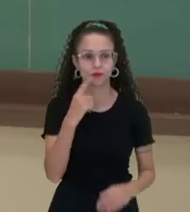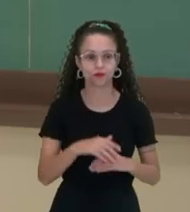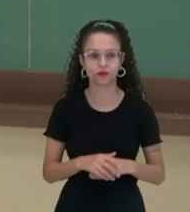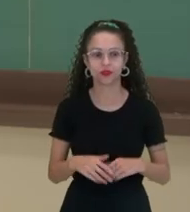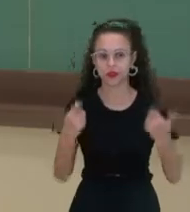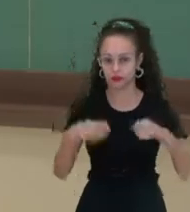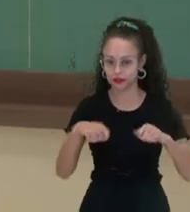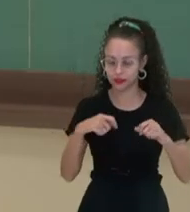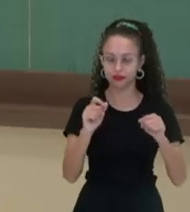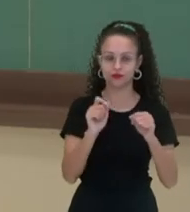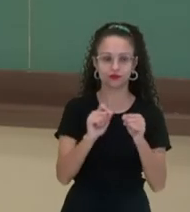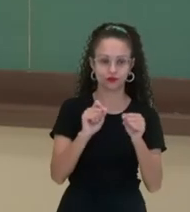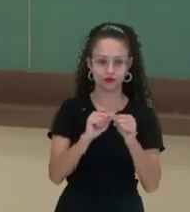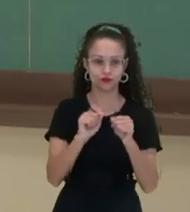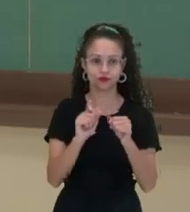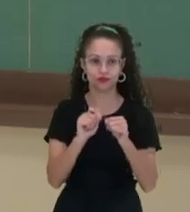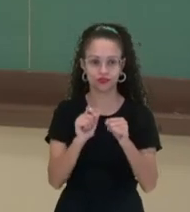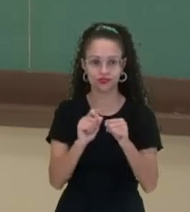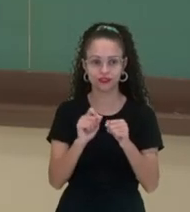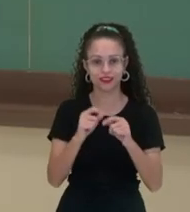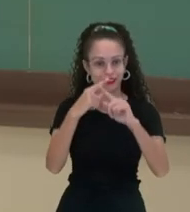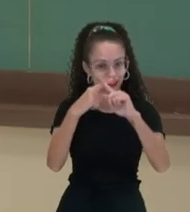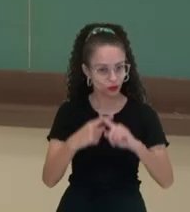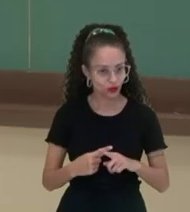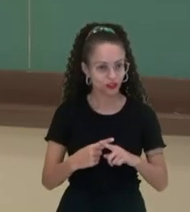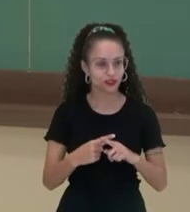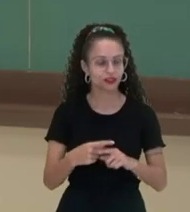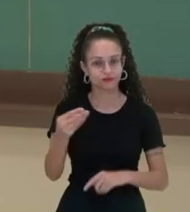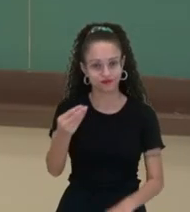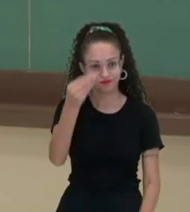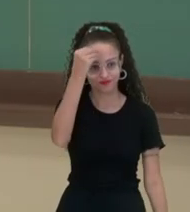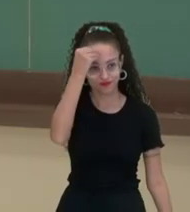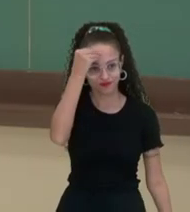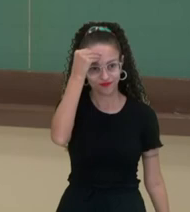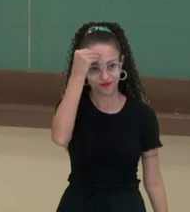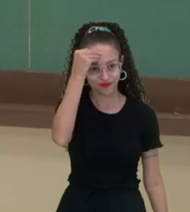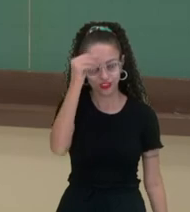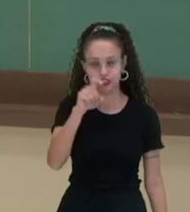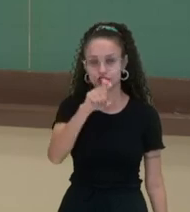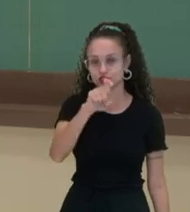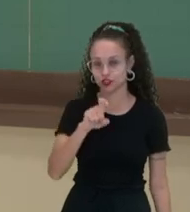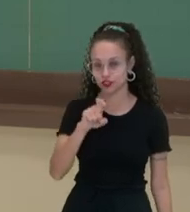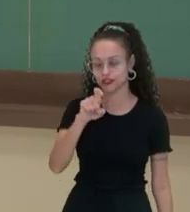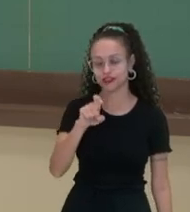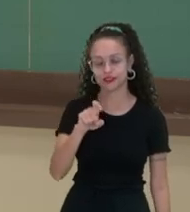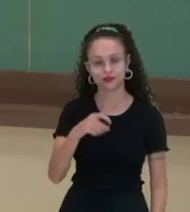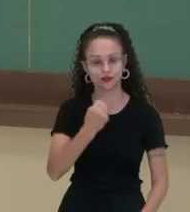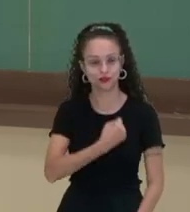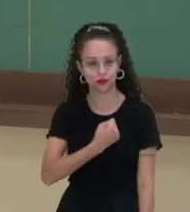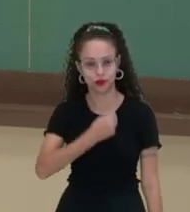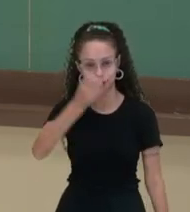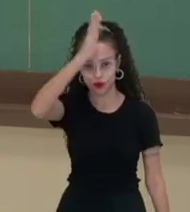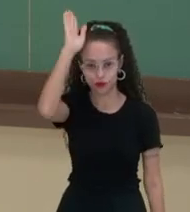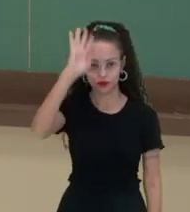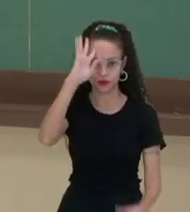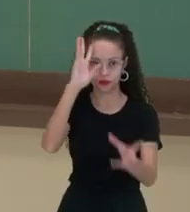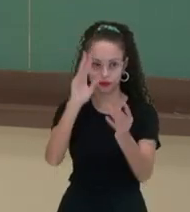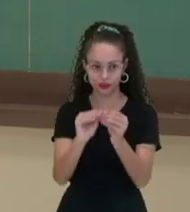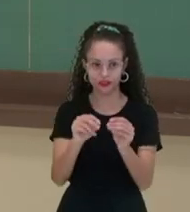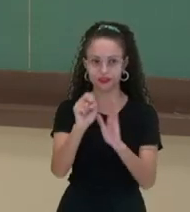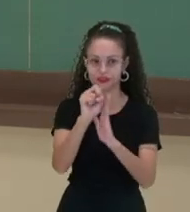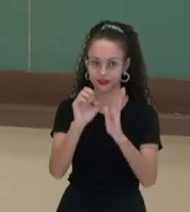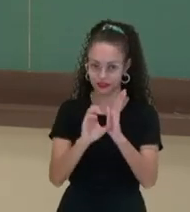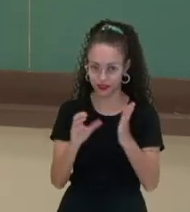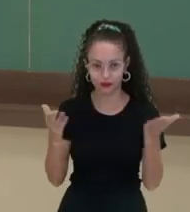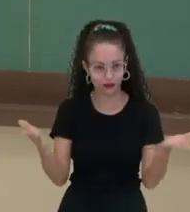vai precisar fazer ali uma espécie de uma tabuadinha, né? Vai ter que memorizar os X, os números romanos, para entender também que século